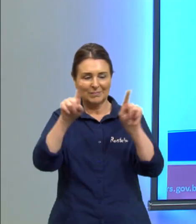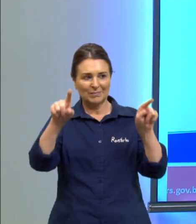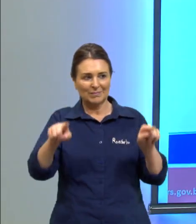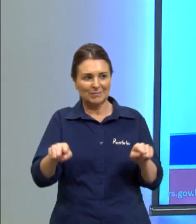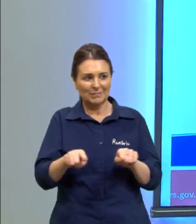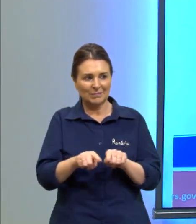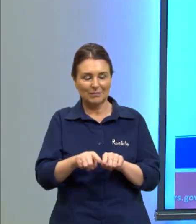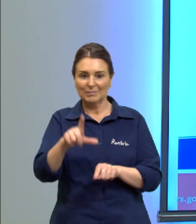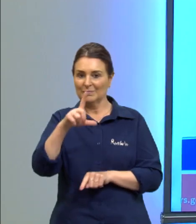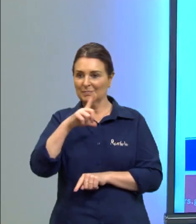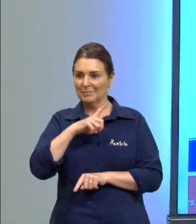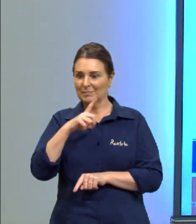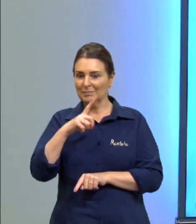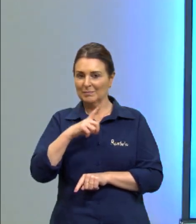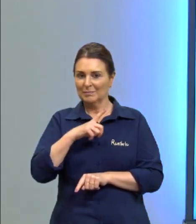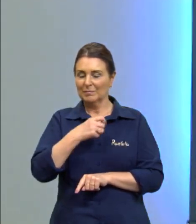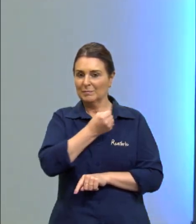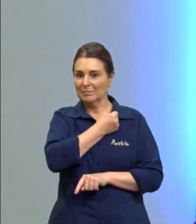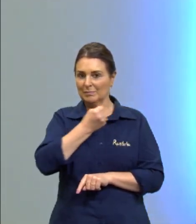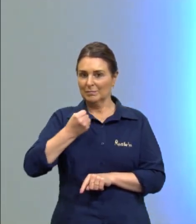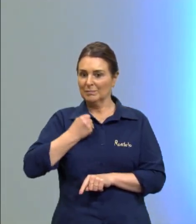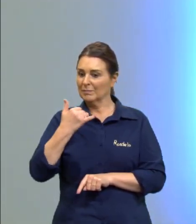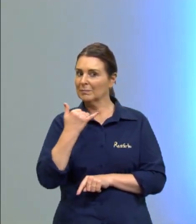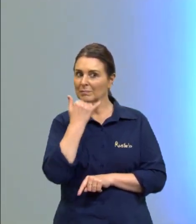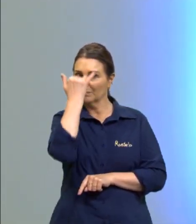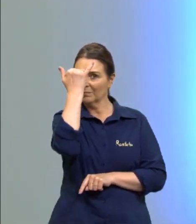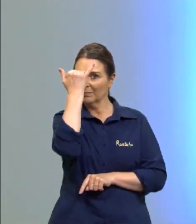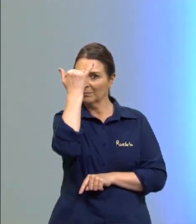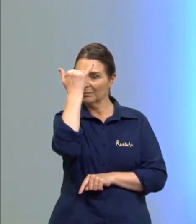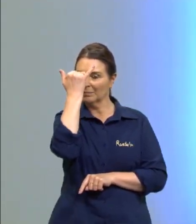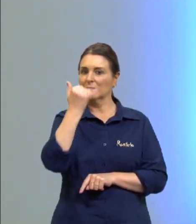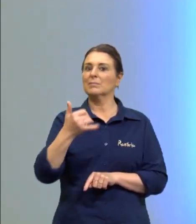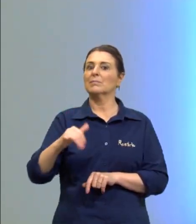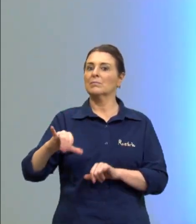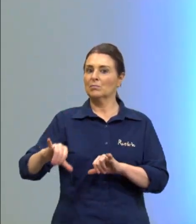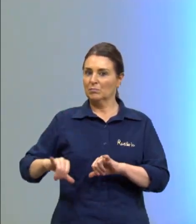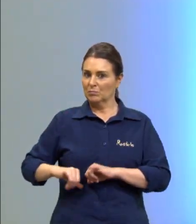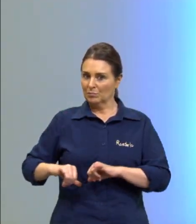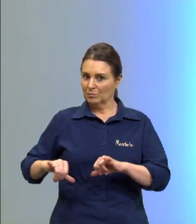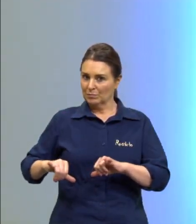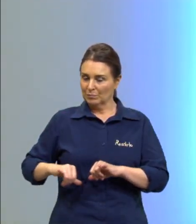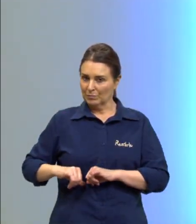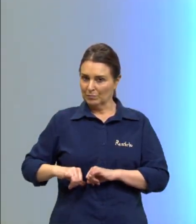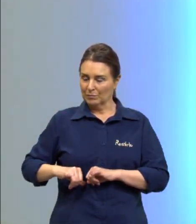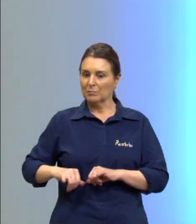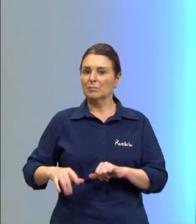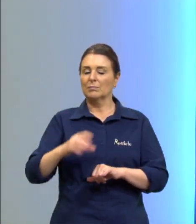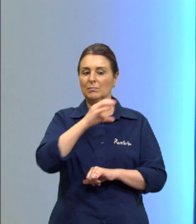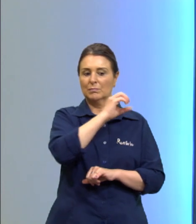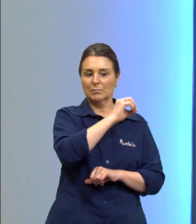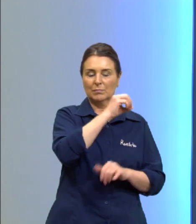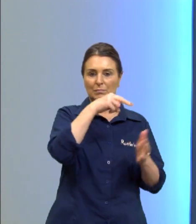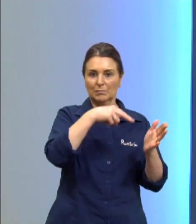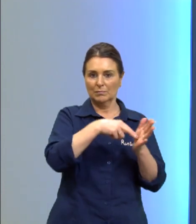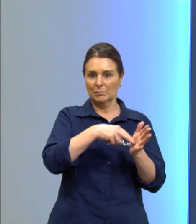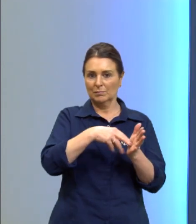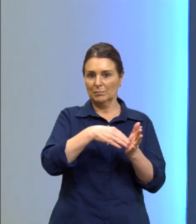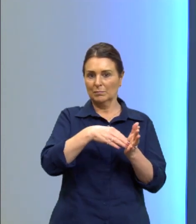eu tenho o número de acidentes sofridos indicados ali de 0 a 5